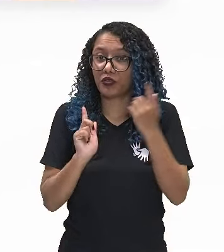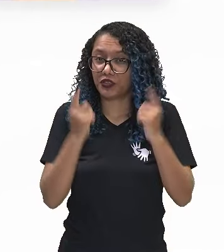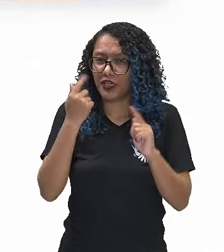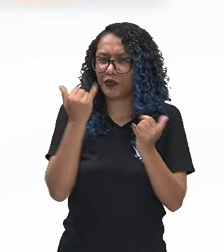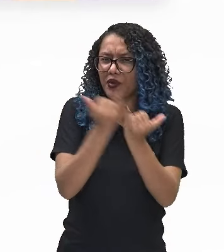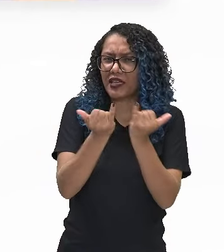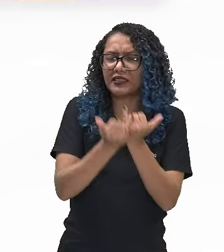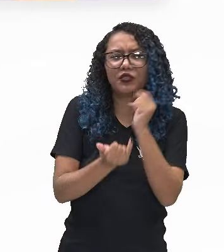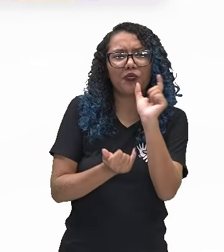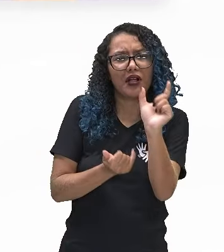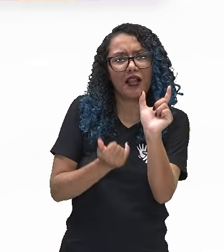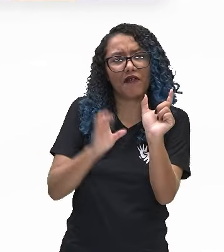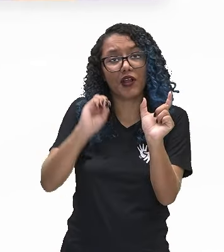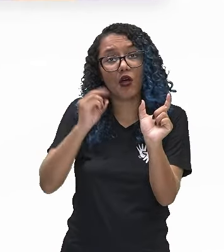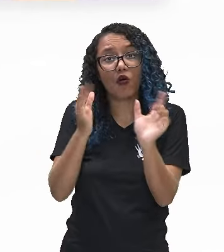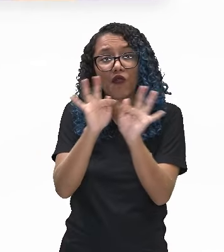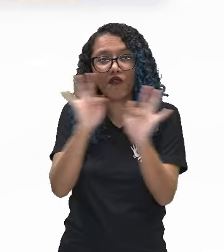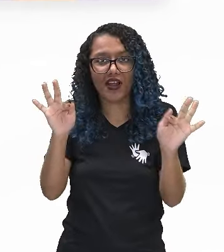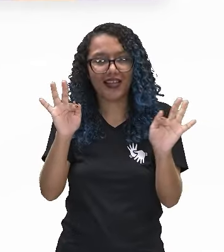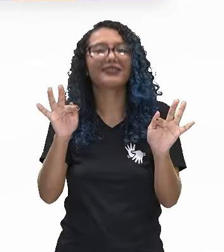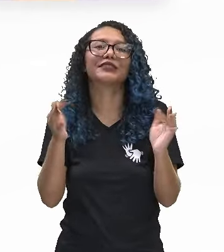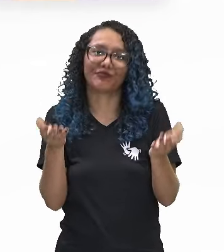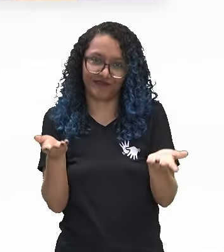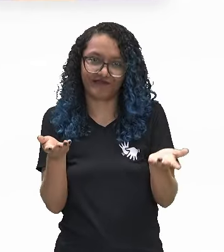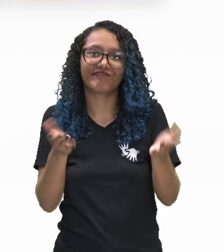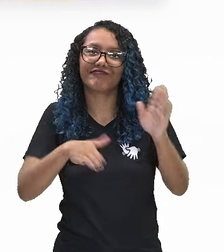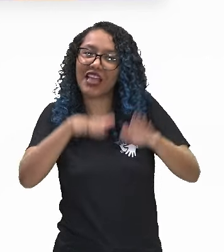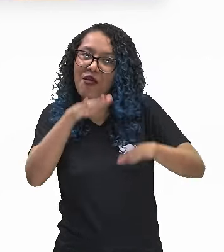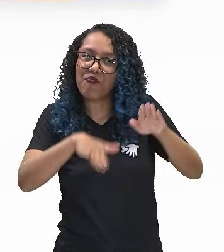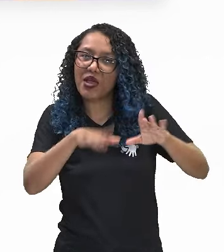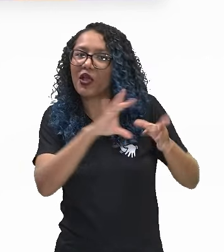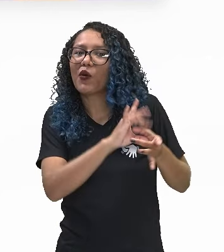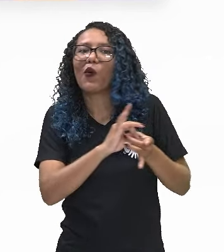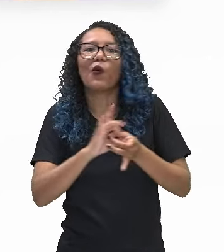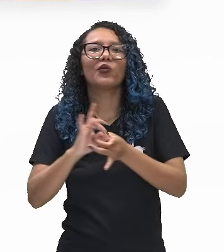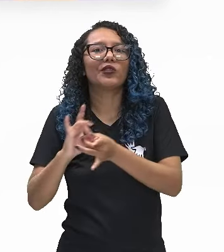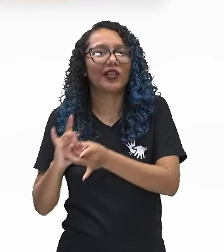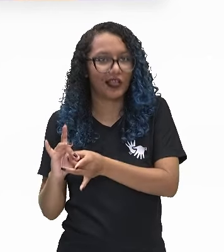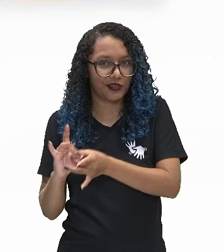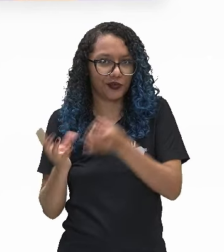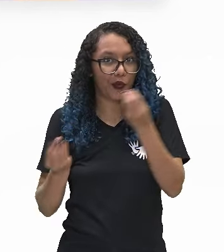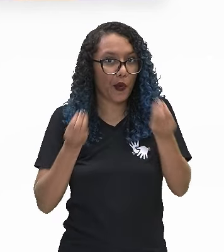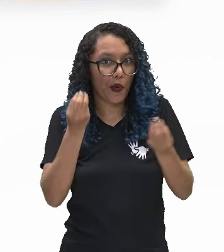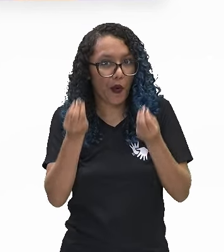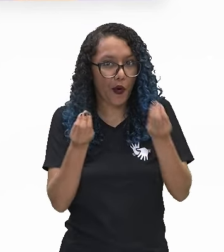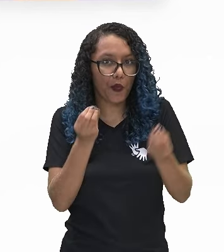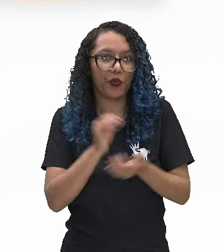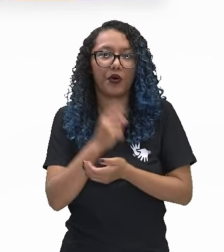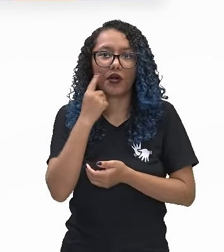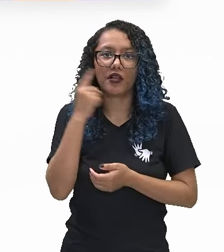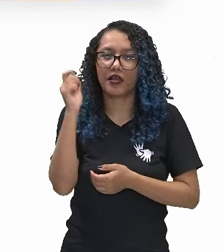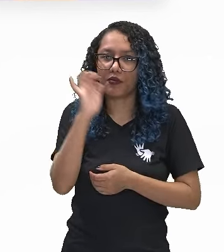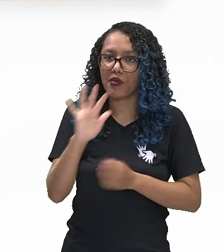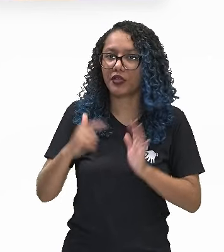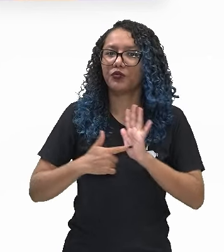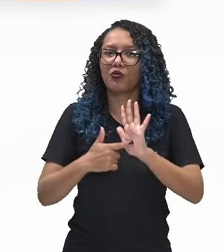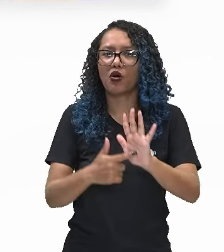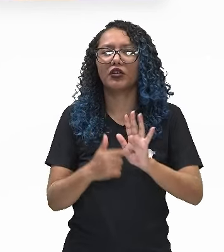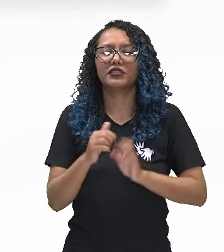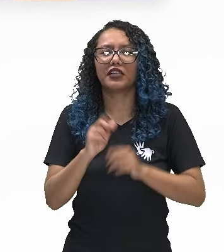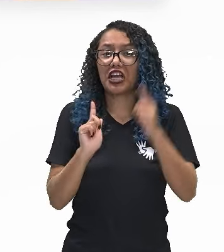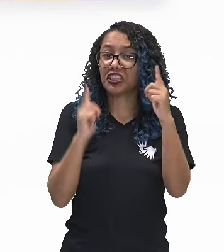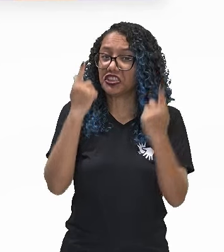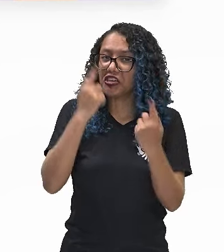frase, é determinado pela situação de interlocução. Olhem só aí as imagens mostrando diferentes formas de